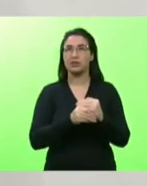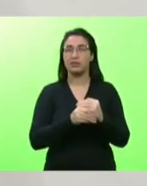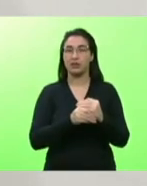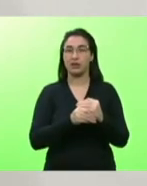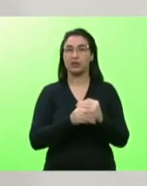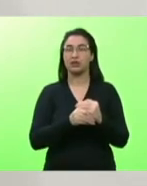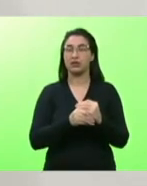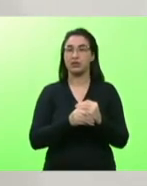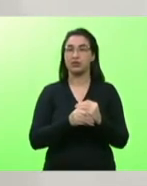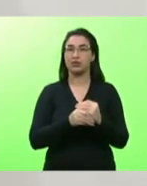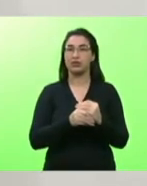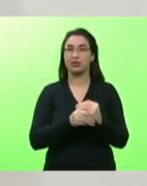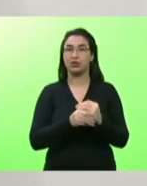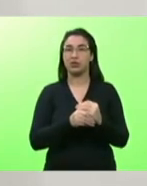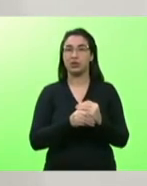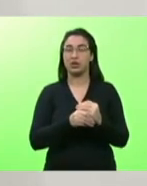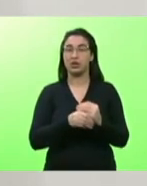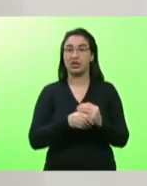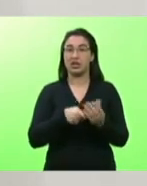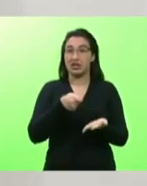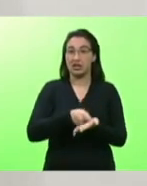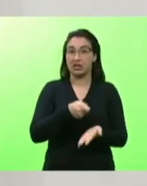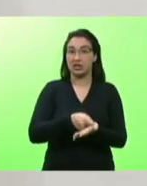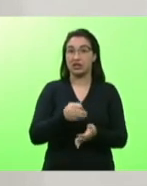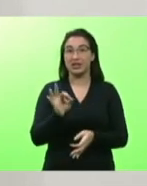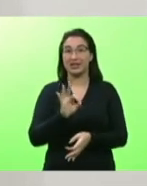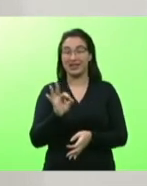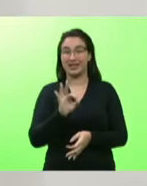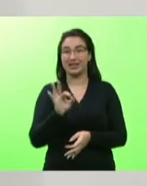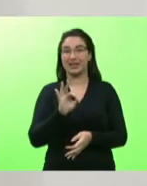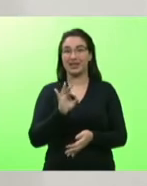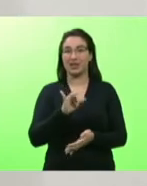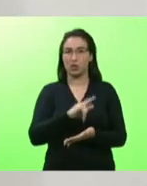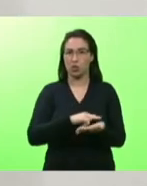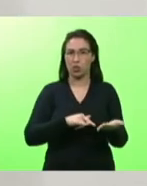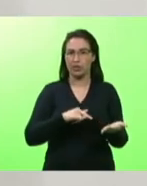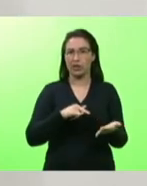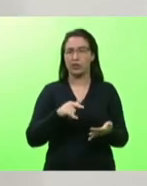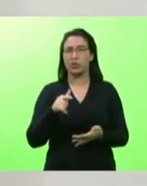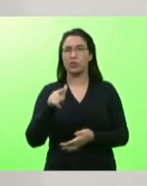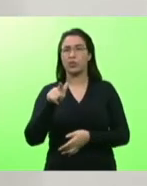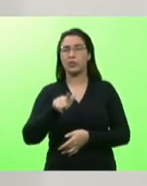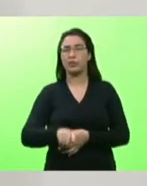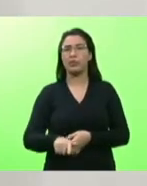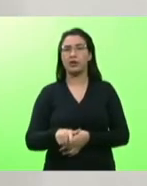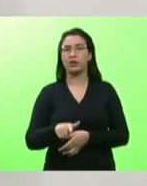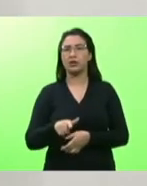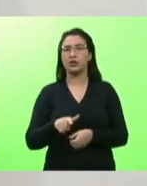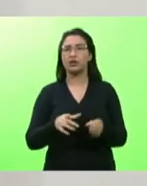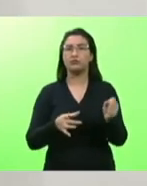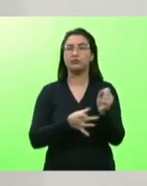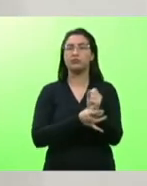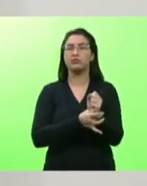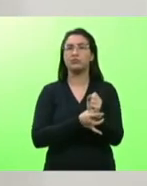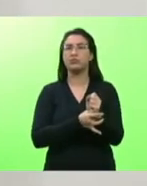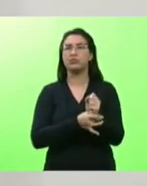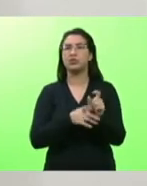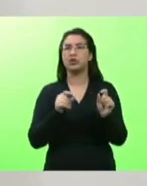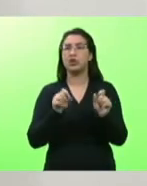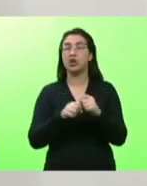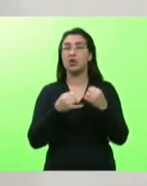não seja exigida certidões outro garantia real o é uma garantia real o cidadão ele é